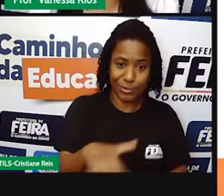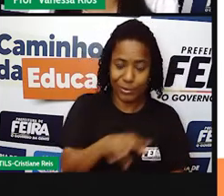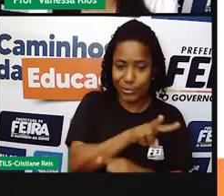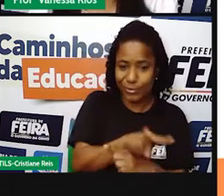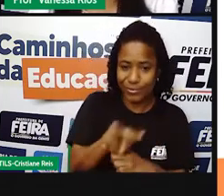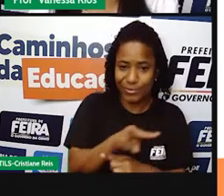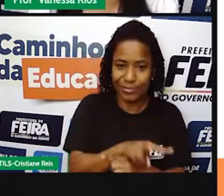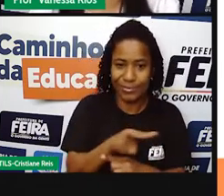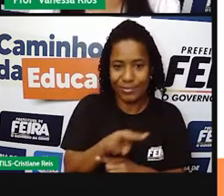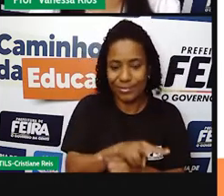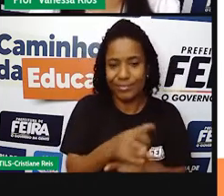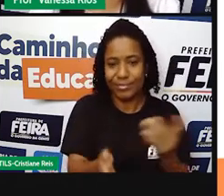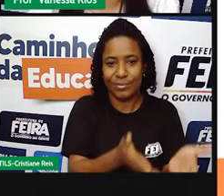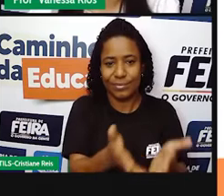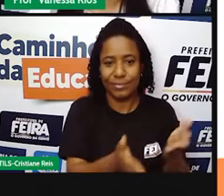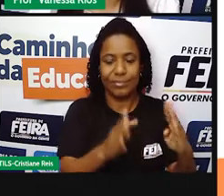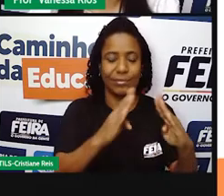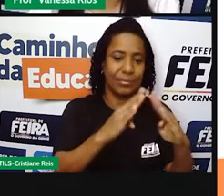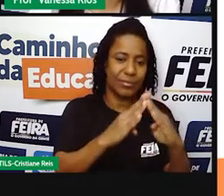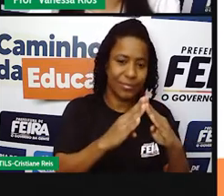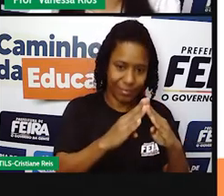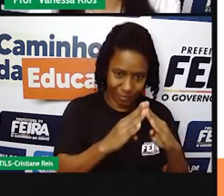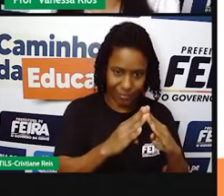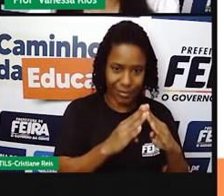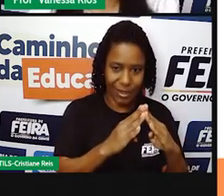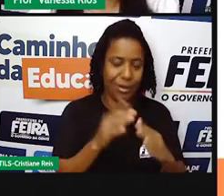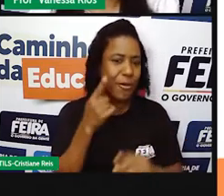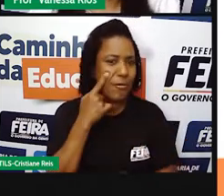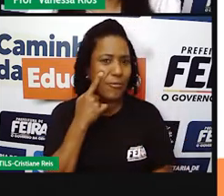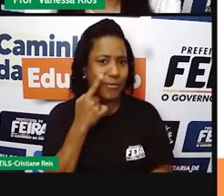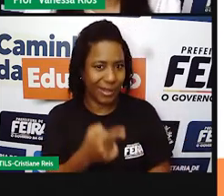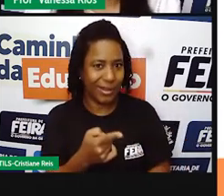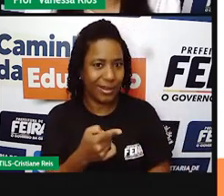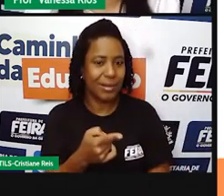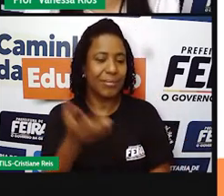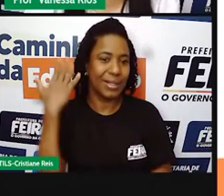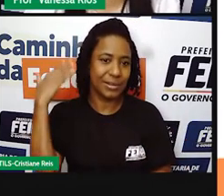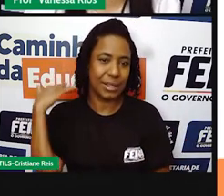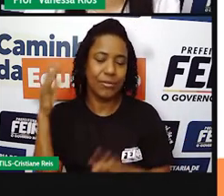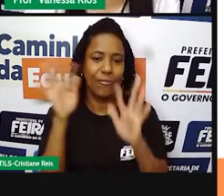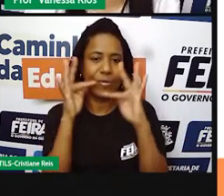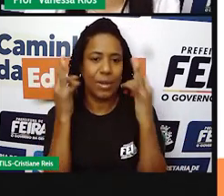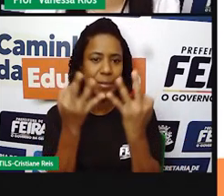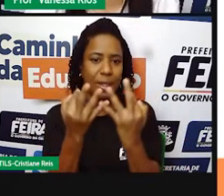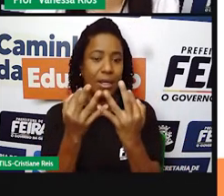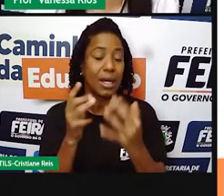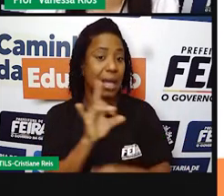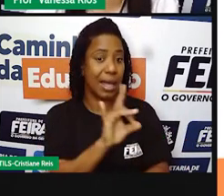funções definidas aí para cada pessoa, para cada integrante da família.